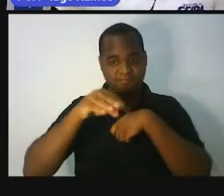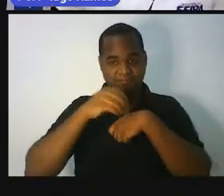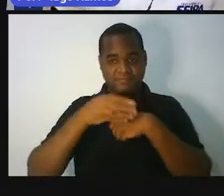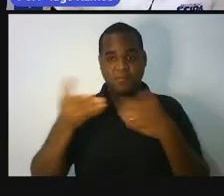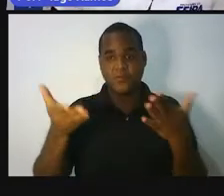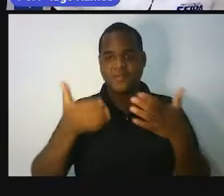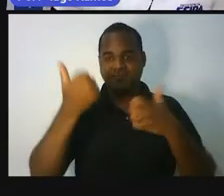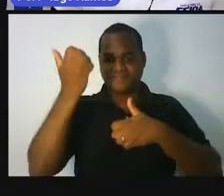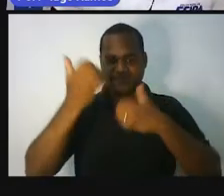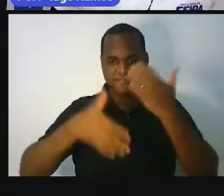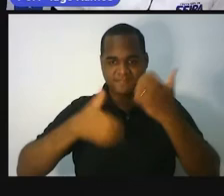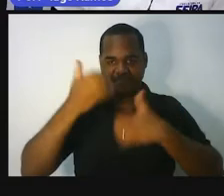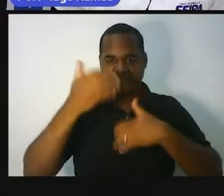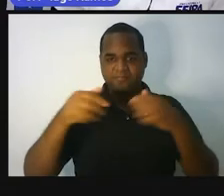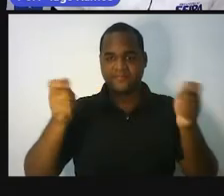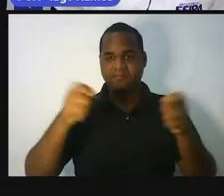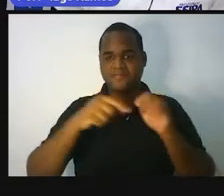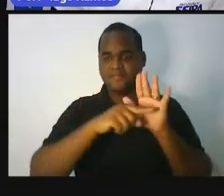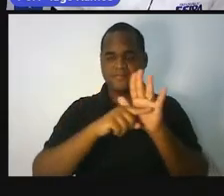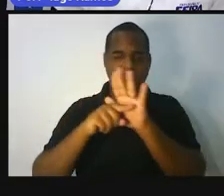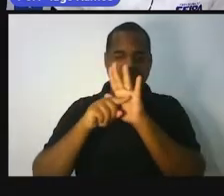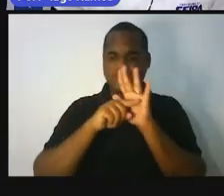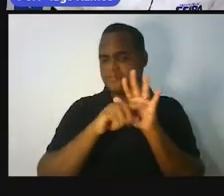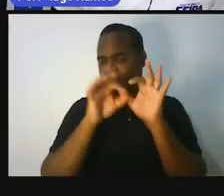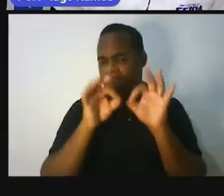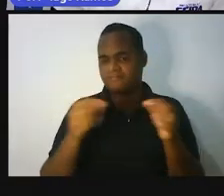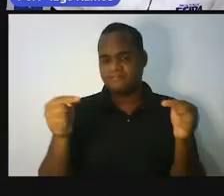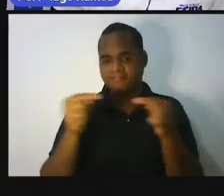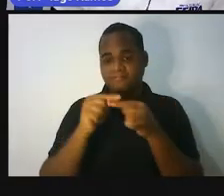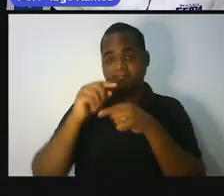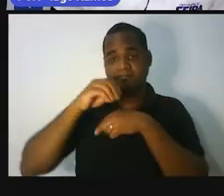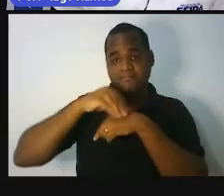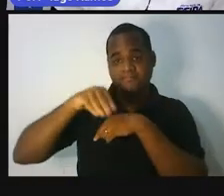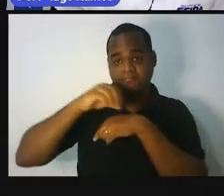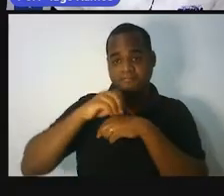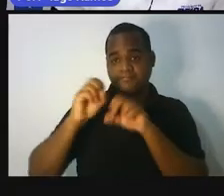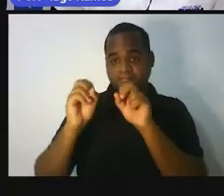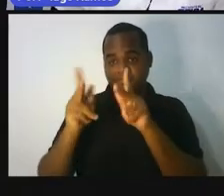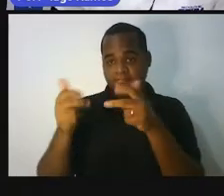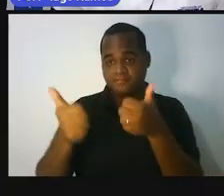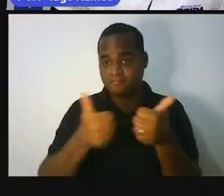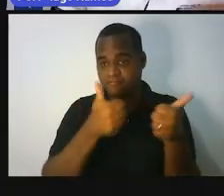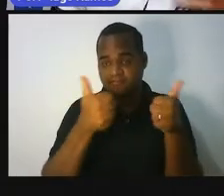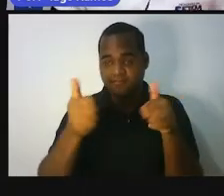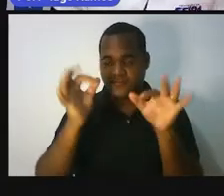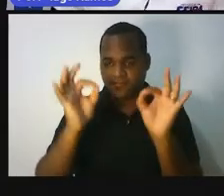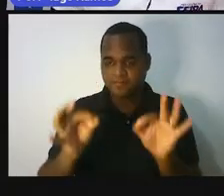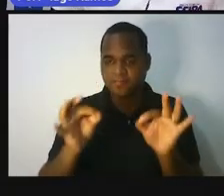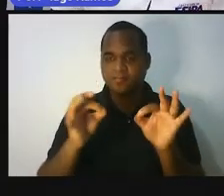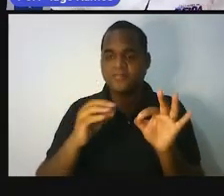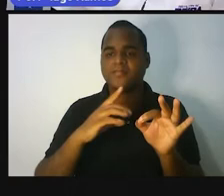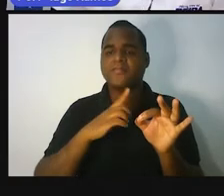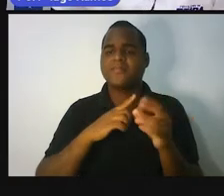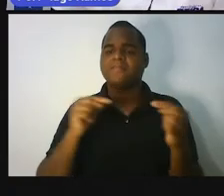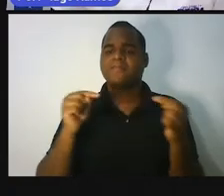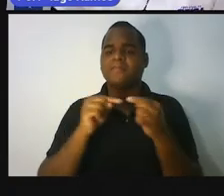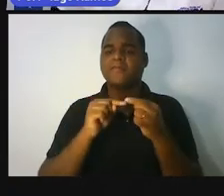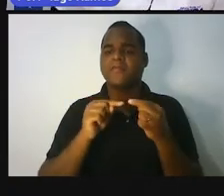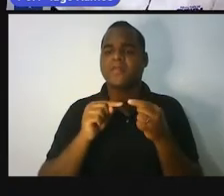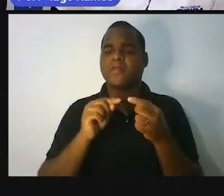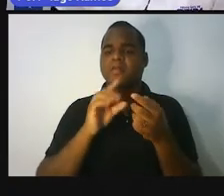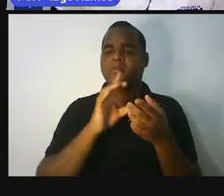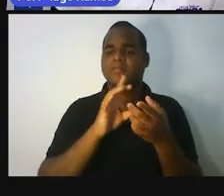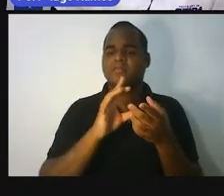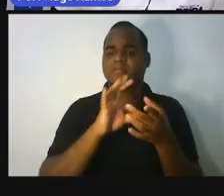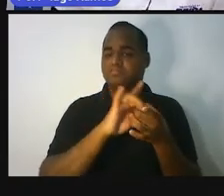nessa informação aqui, certo? Que tem a ver com